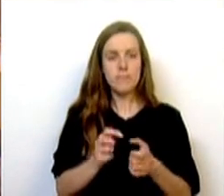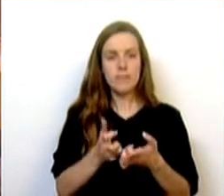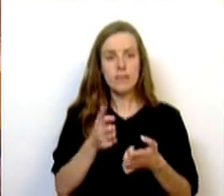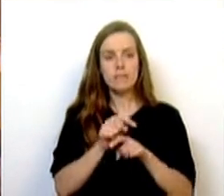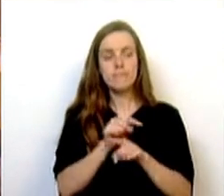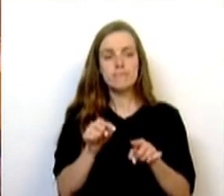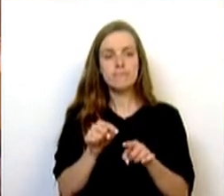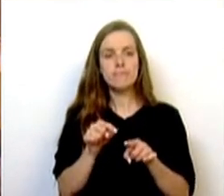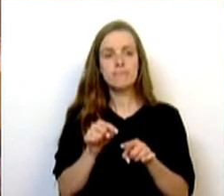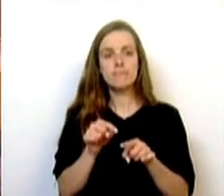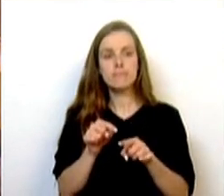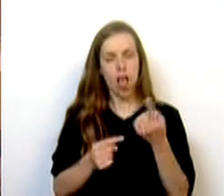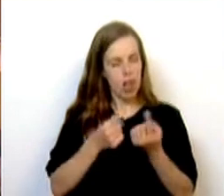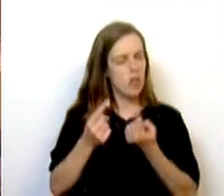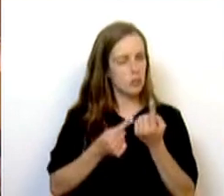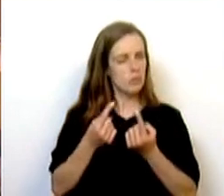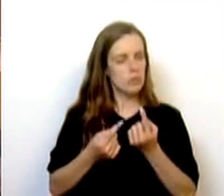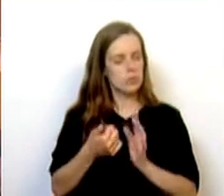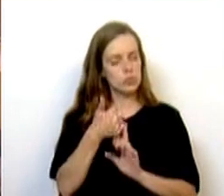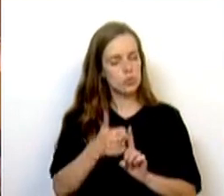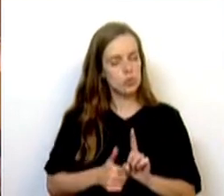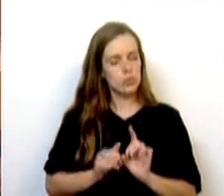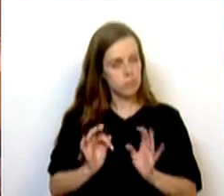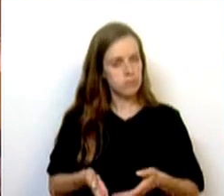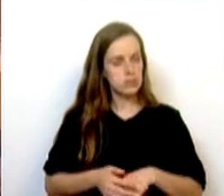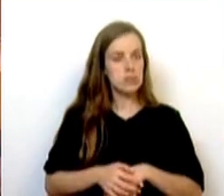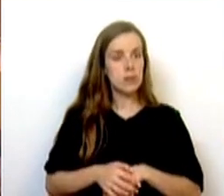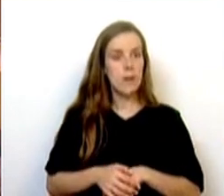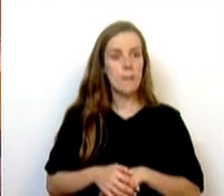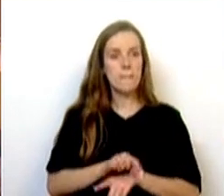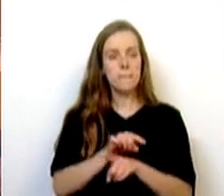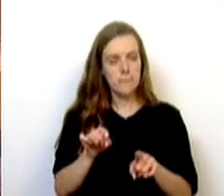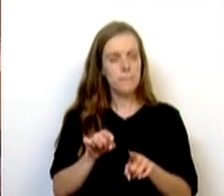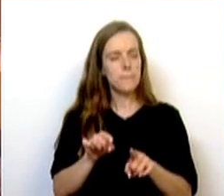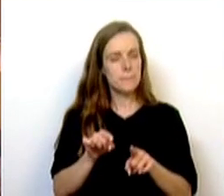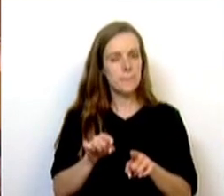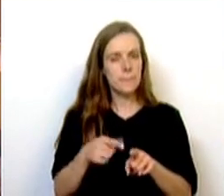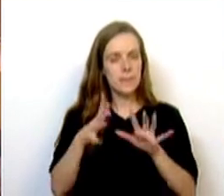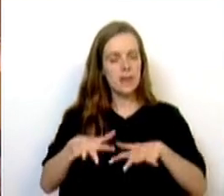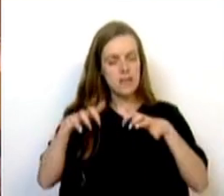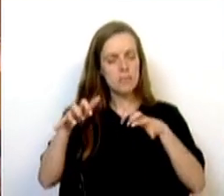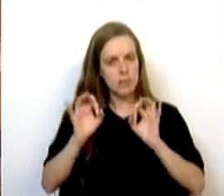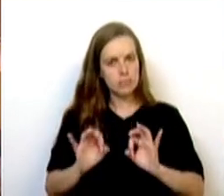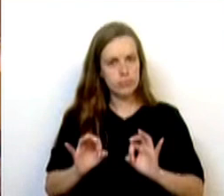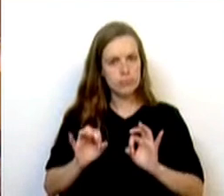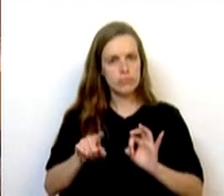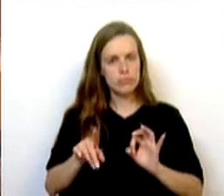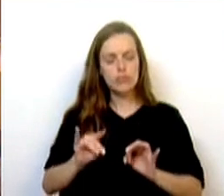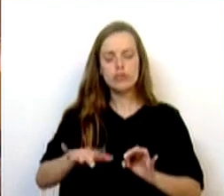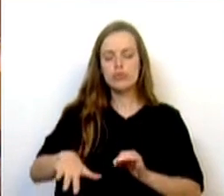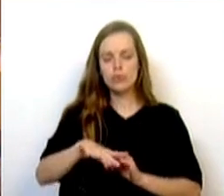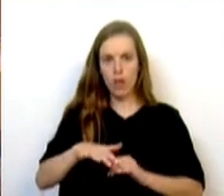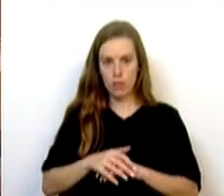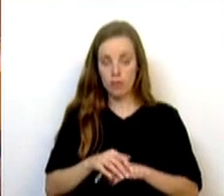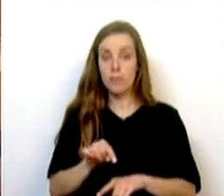algumas incorreções, até na discussão nesta própria Assembleia Regional. Também